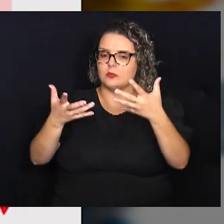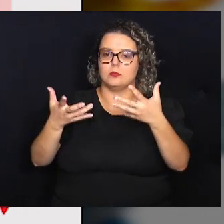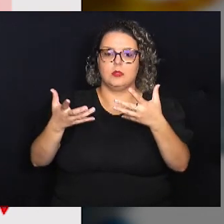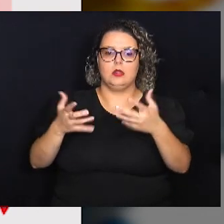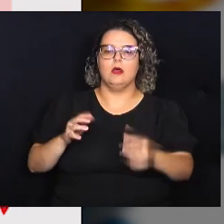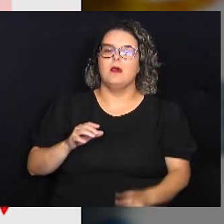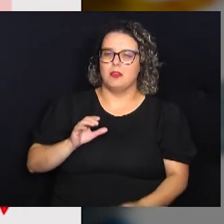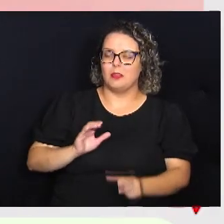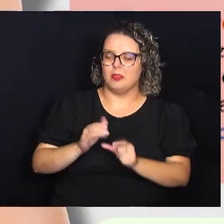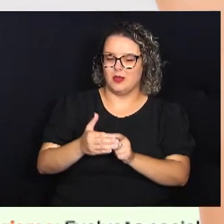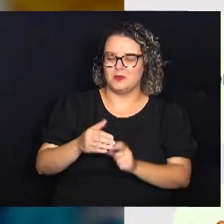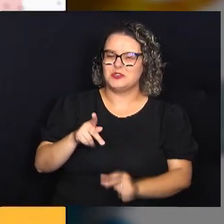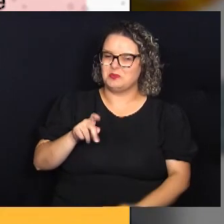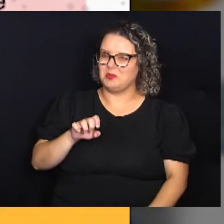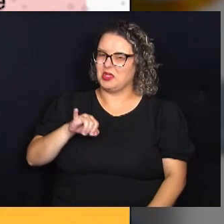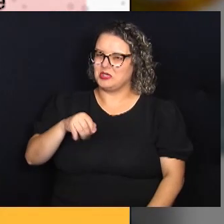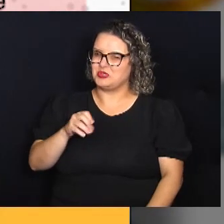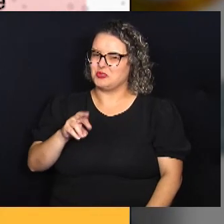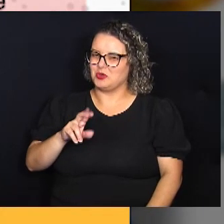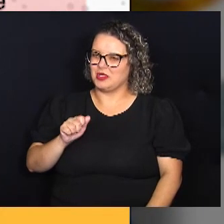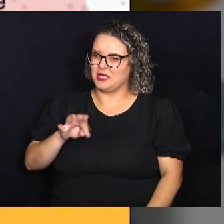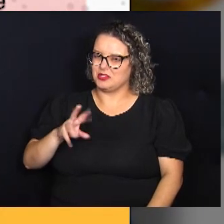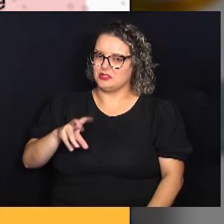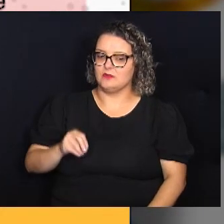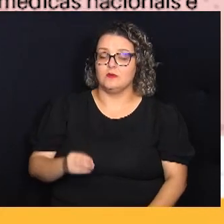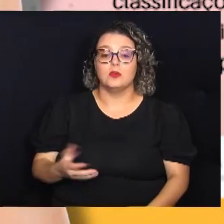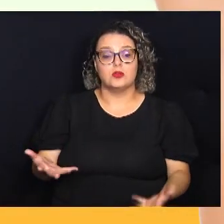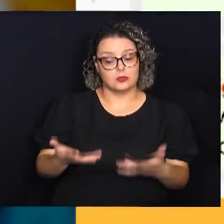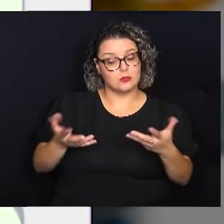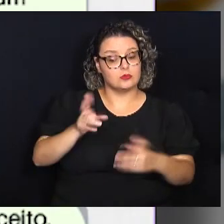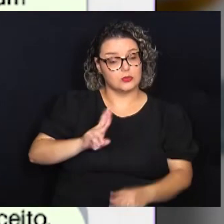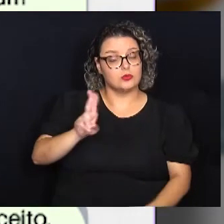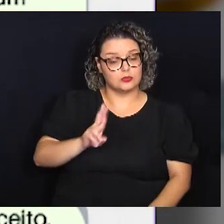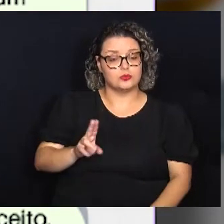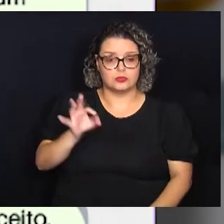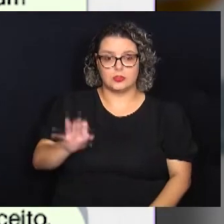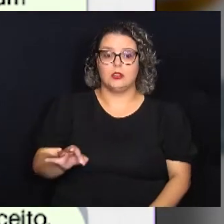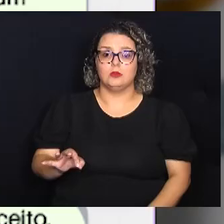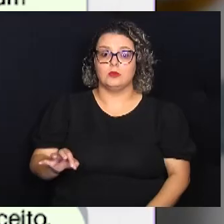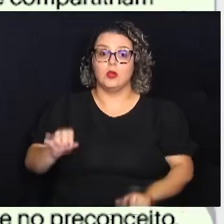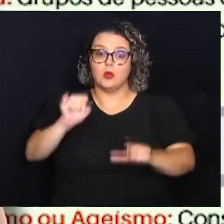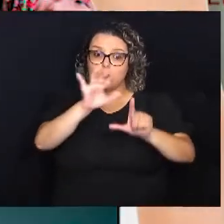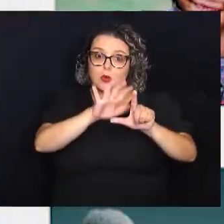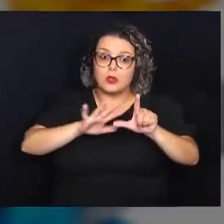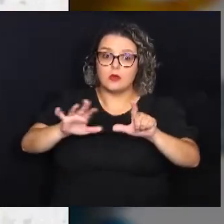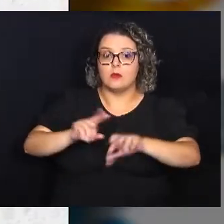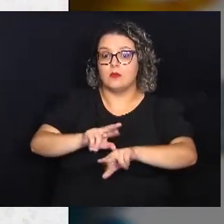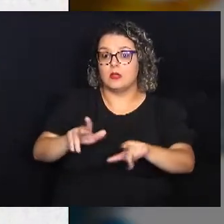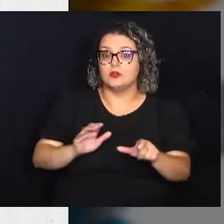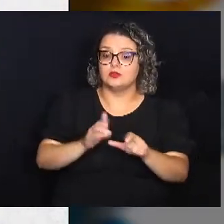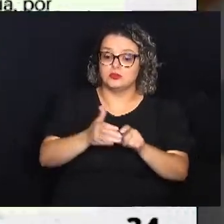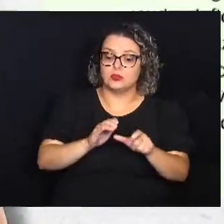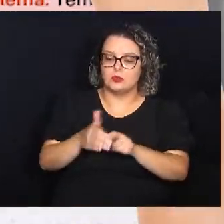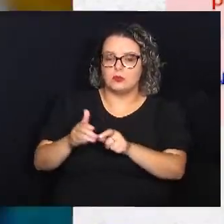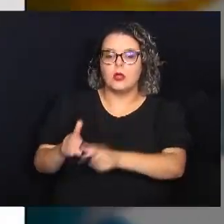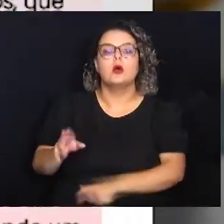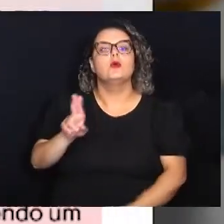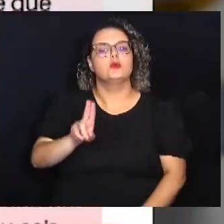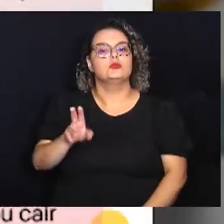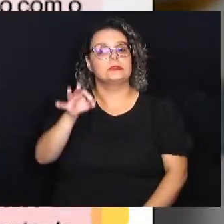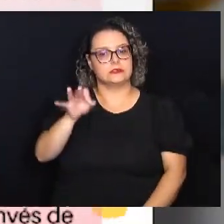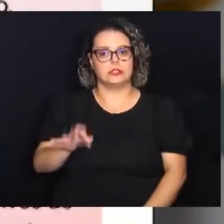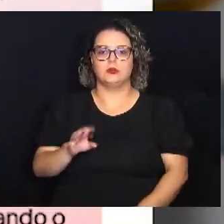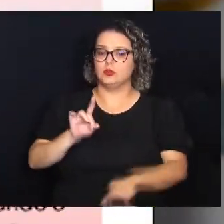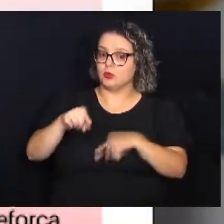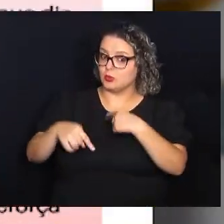o uso de termos pejorativos e incentivar o uso de expressões corretas. Com exemplos e ilustrações, o guia traz vários termos que são